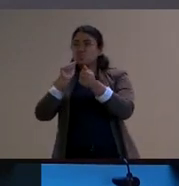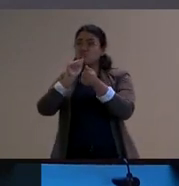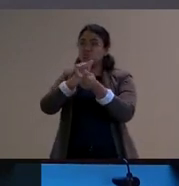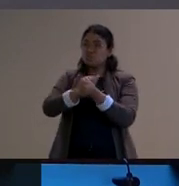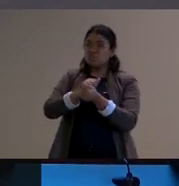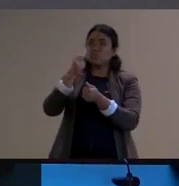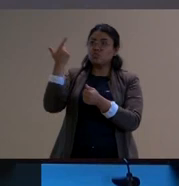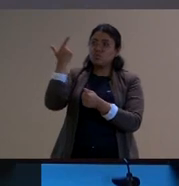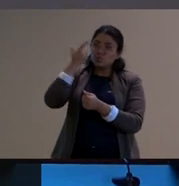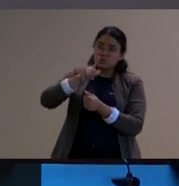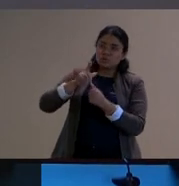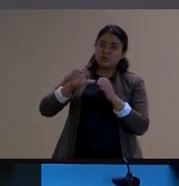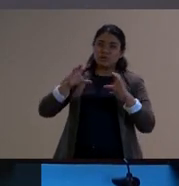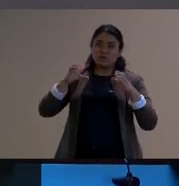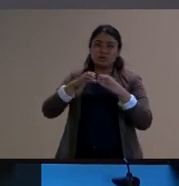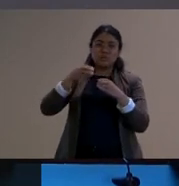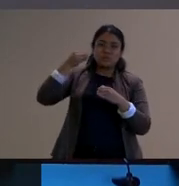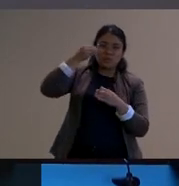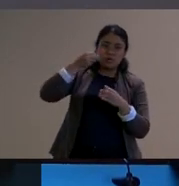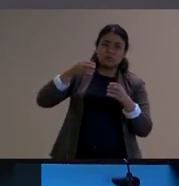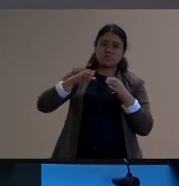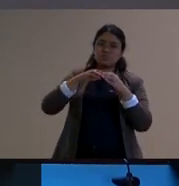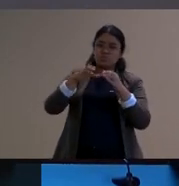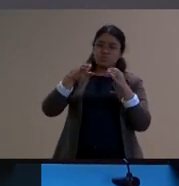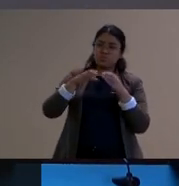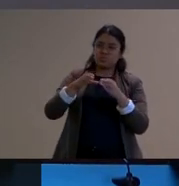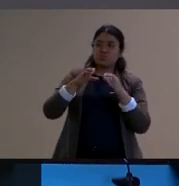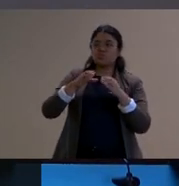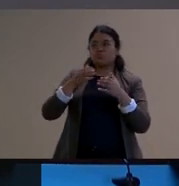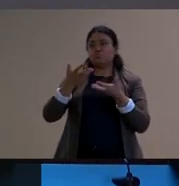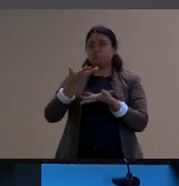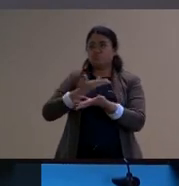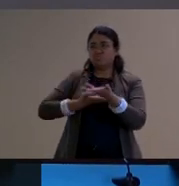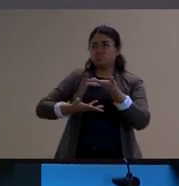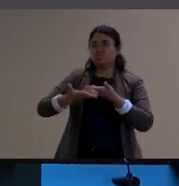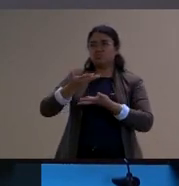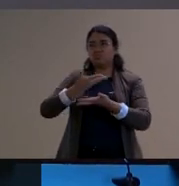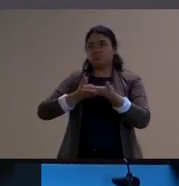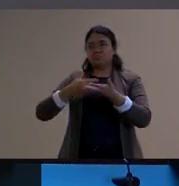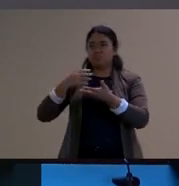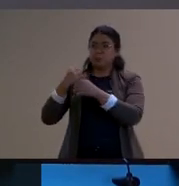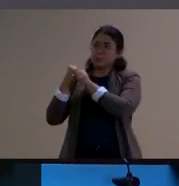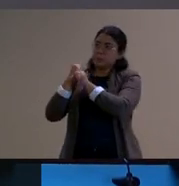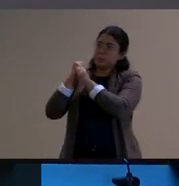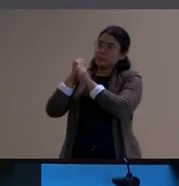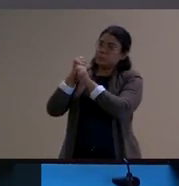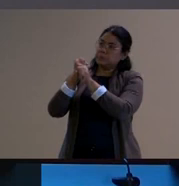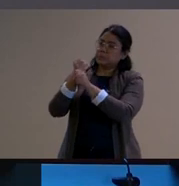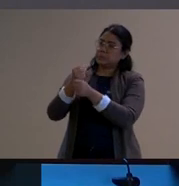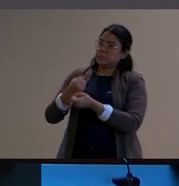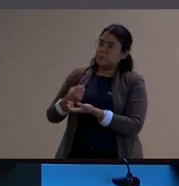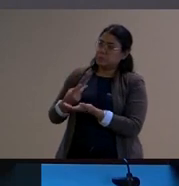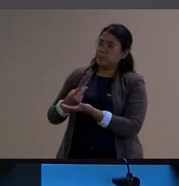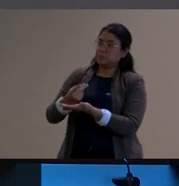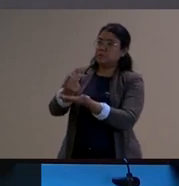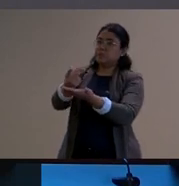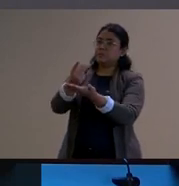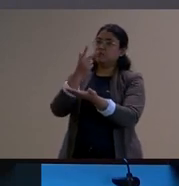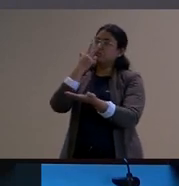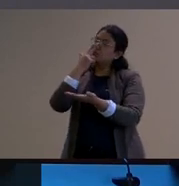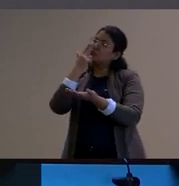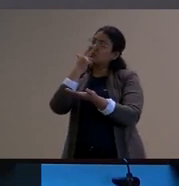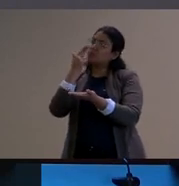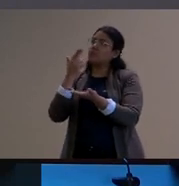uma experiência coletiva que vai permanecendo ao longo do tempo no estabelecimento de uma espécie de